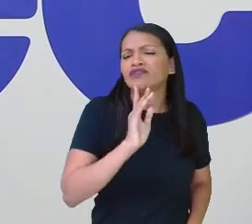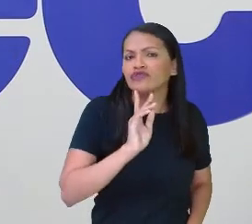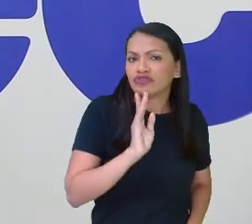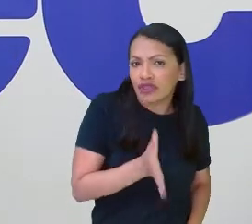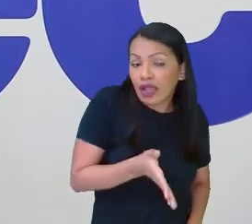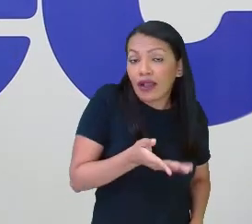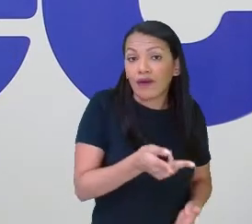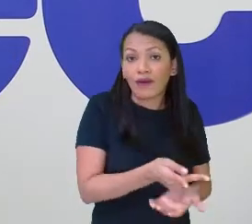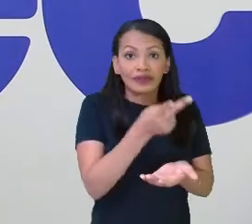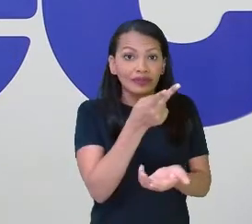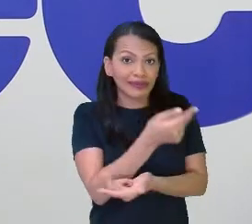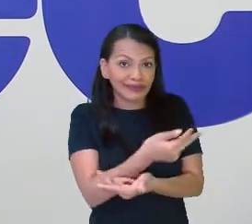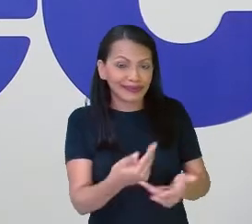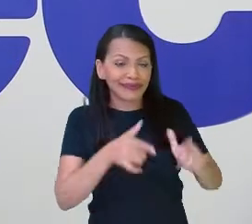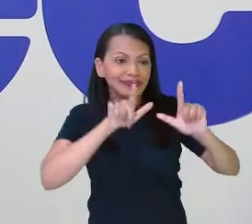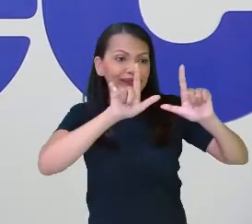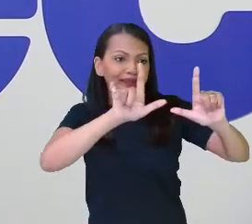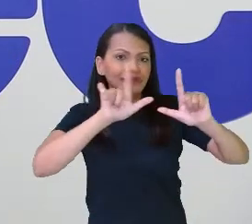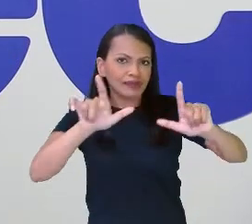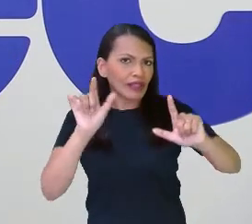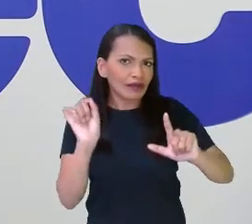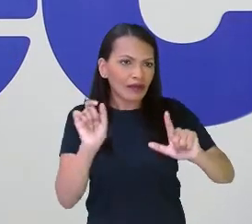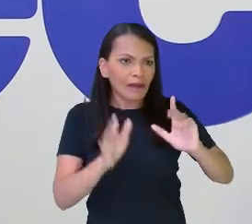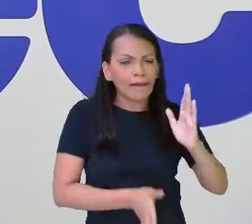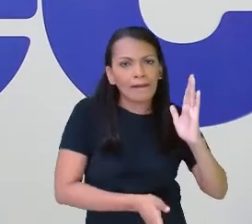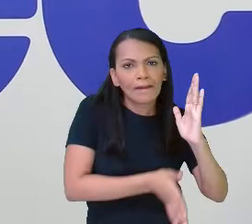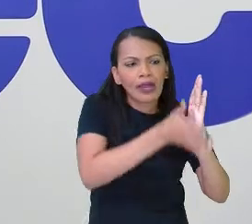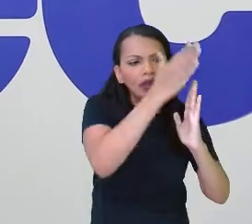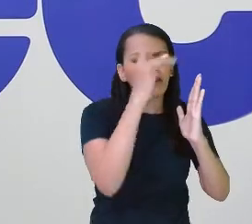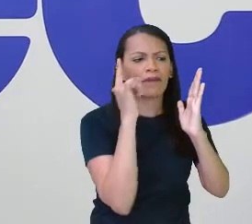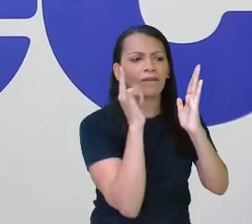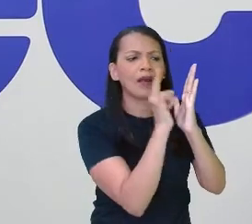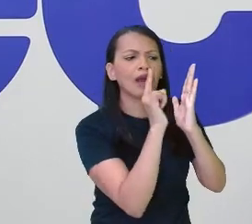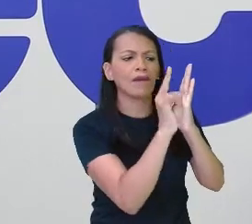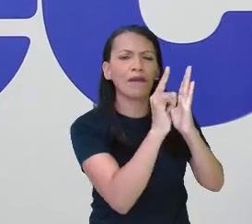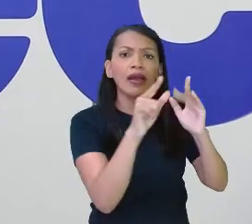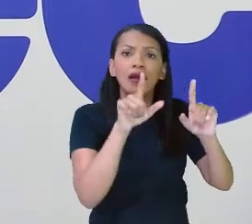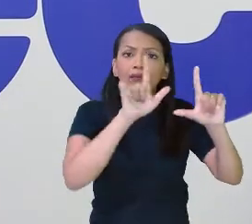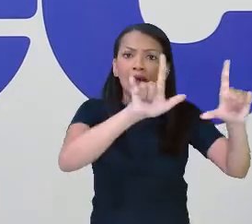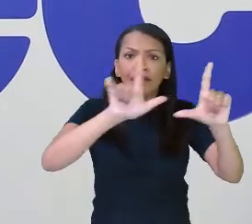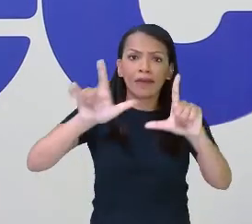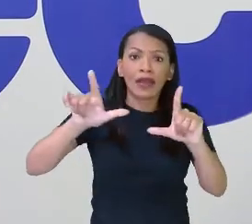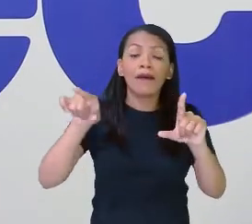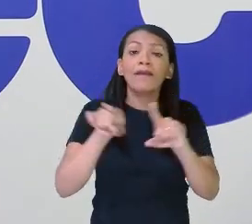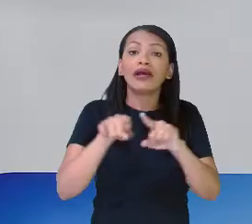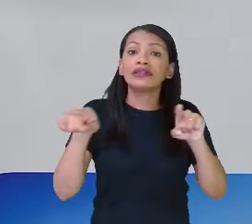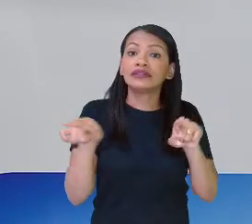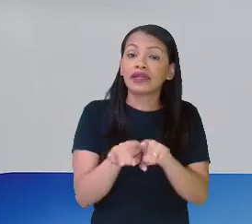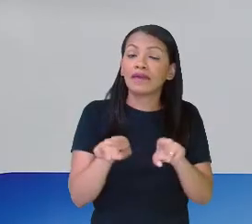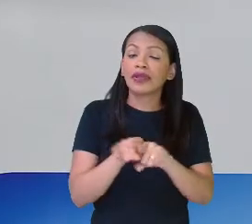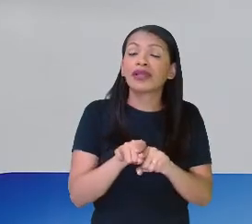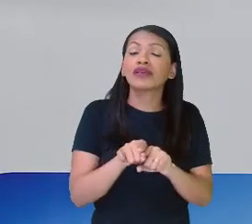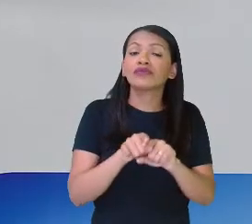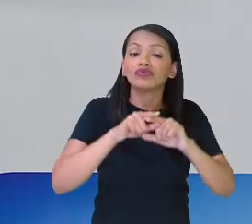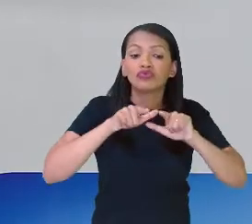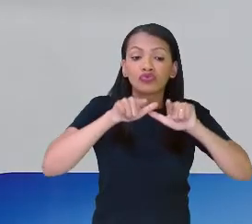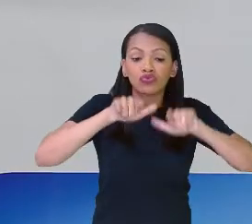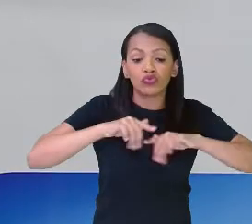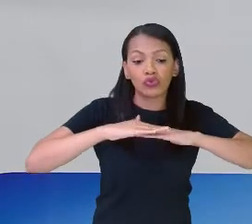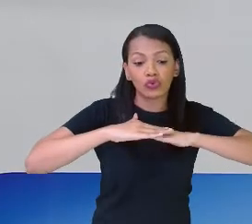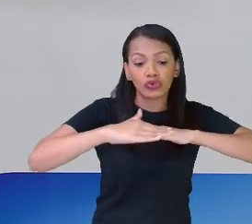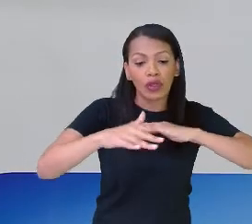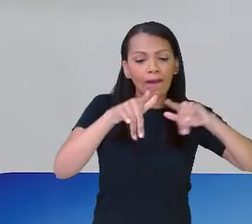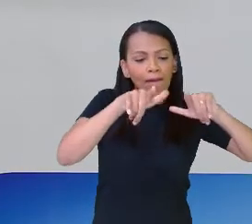essa situação. Não só na parede, mas também pode ser no chão, né, professora Márcia? Pois é, não só na parede, bem